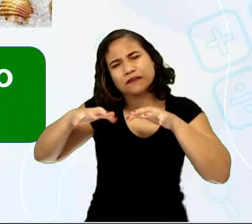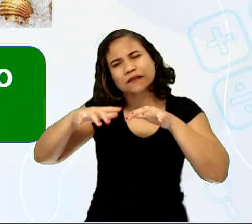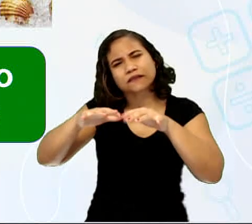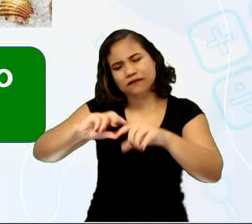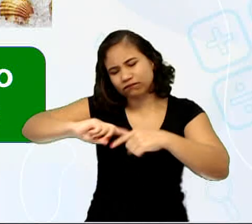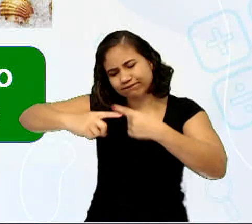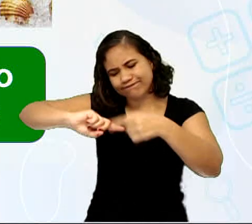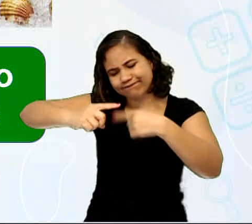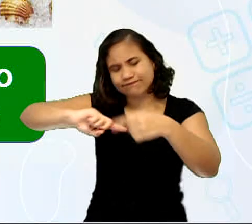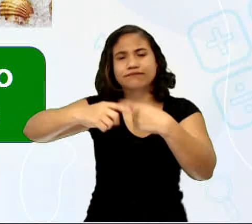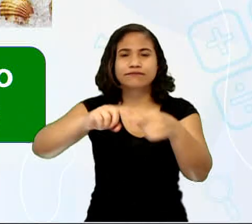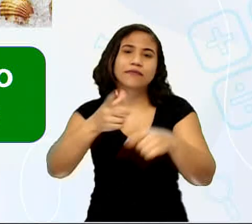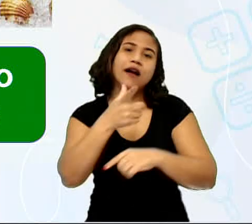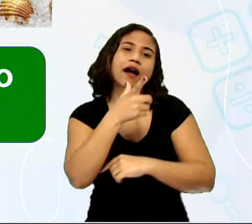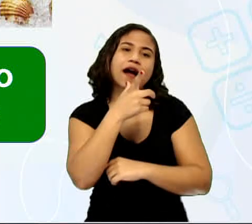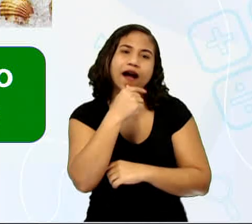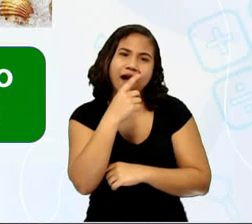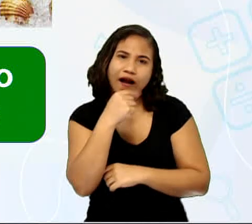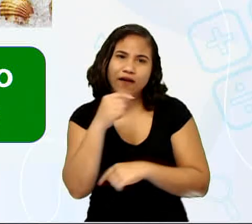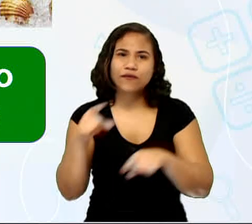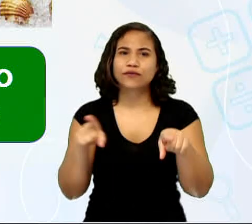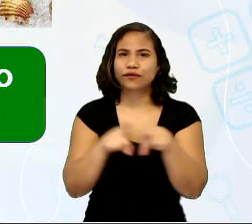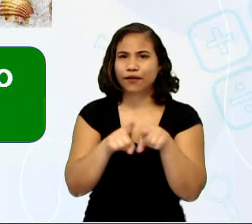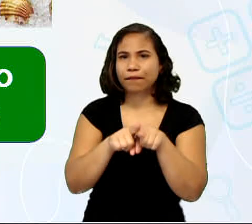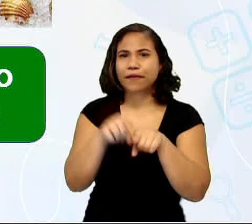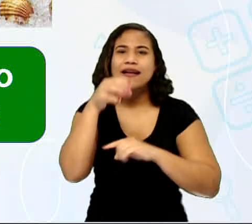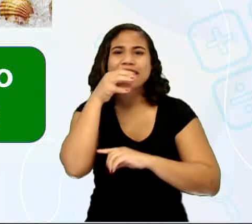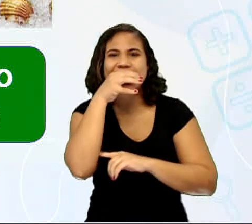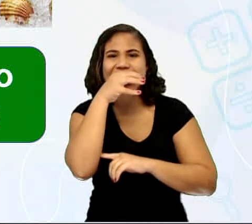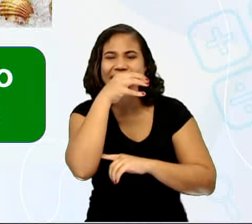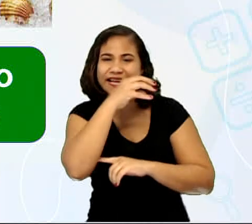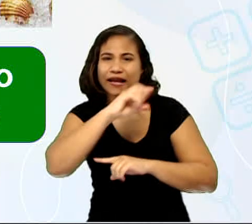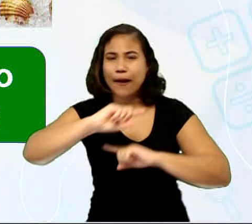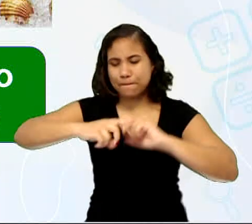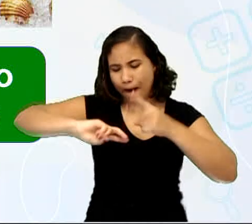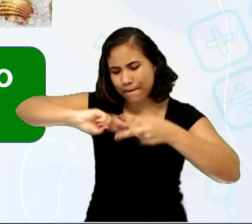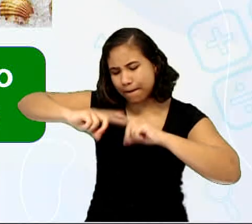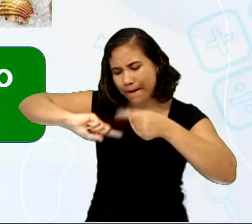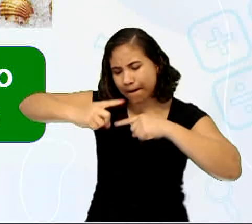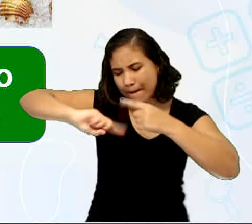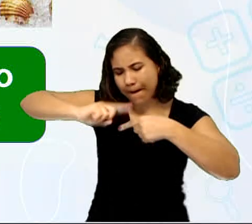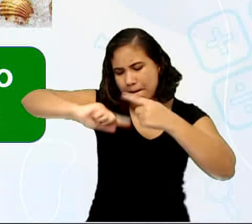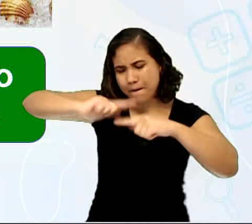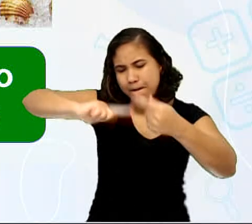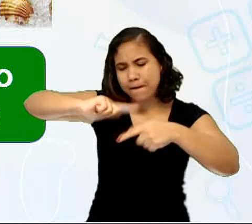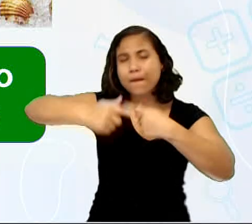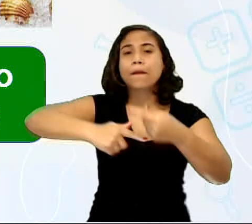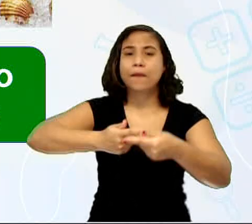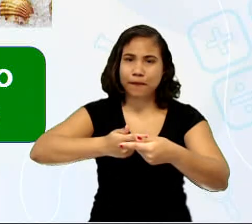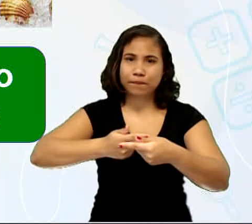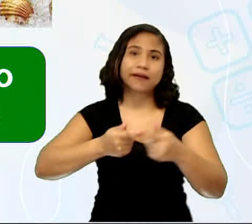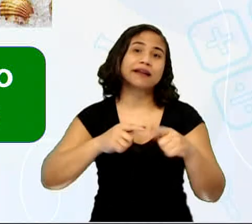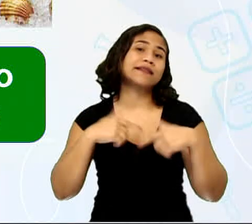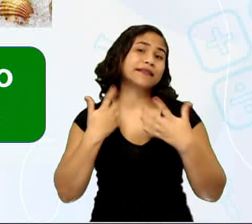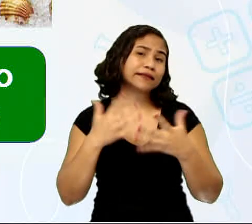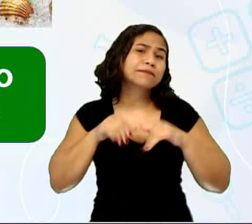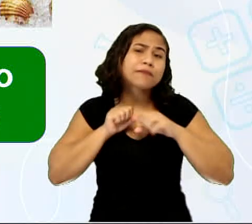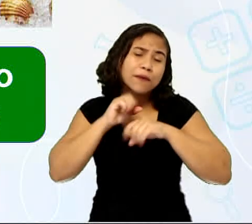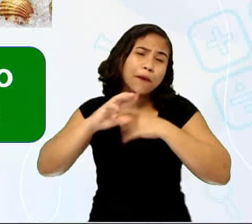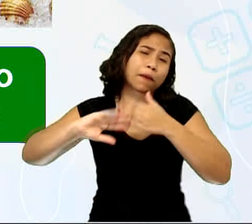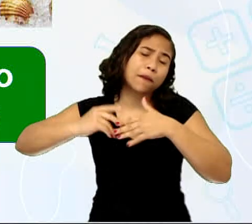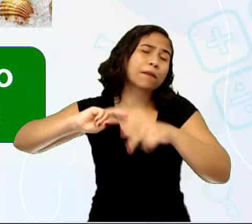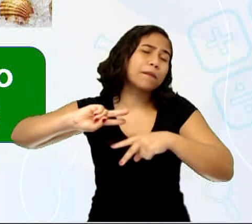com a umidade e com o calor eles se proliferam e multiplicam.